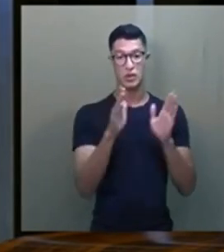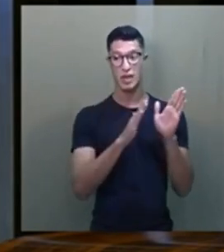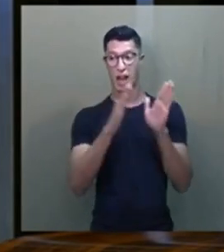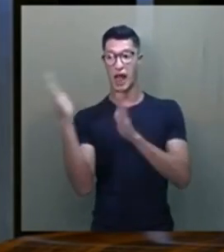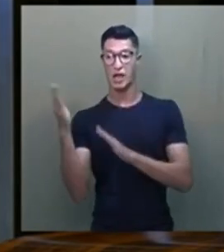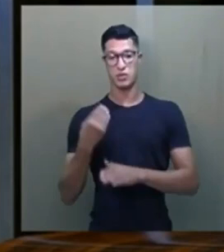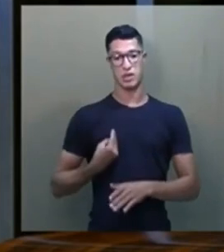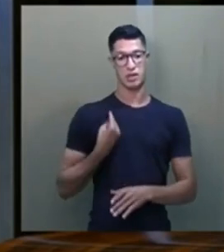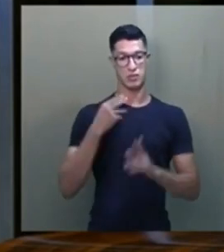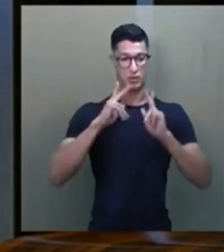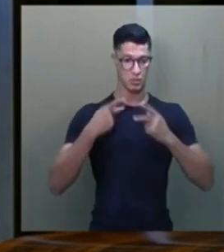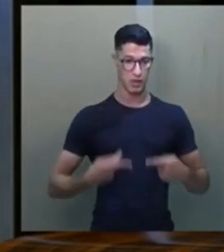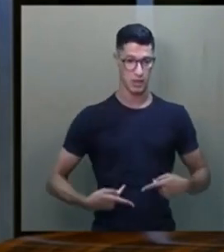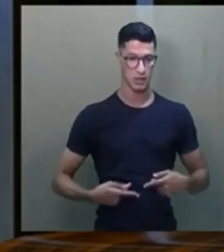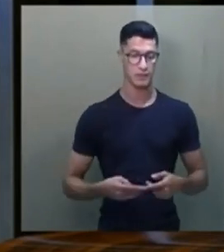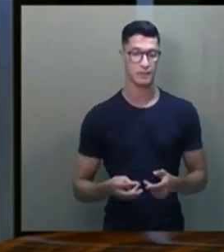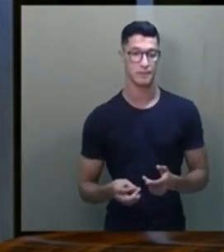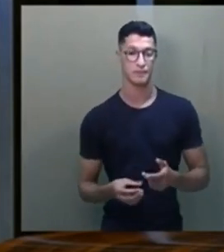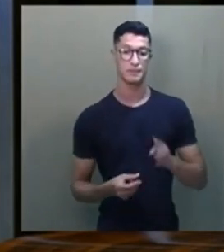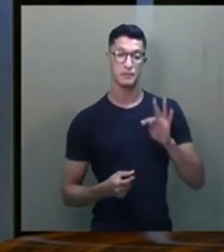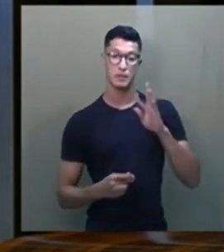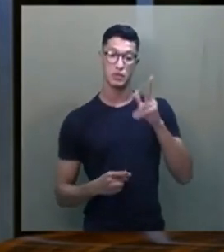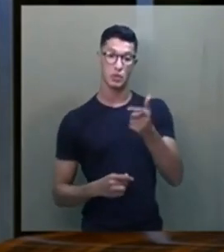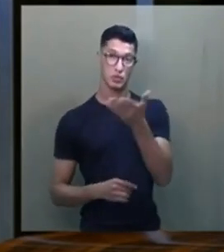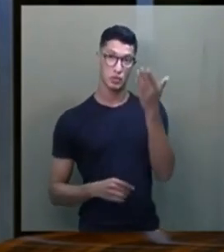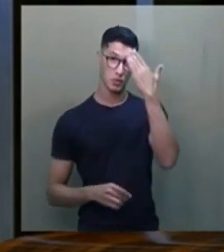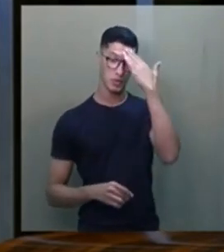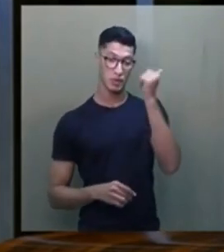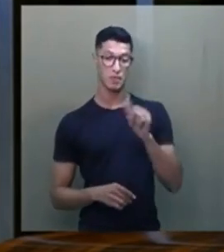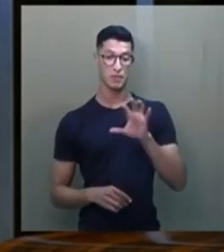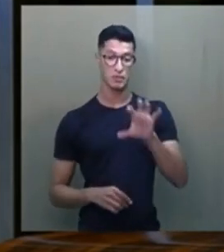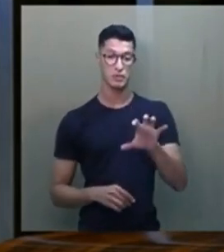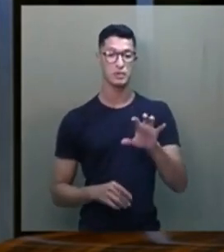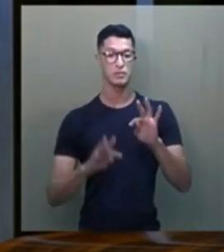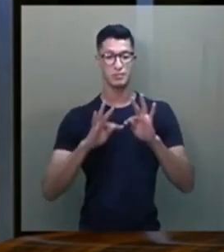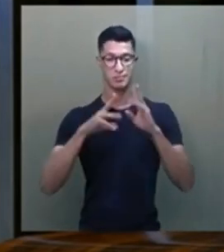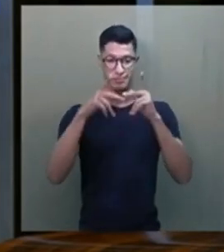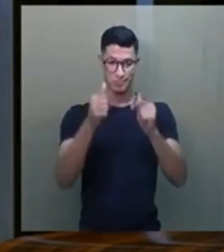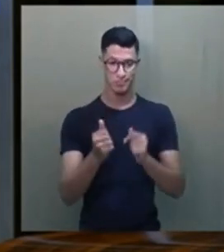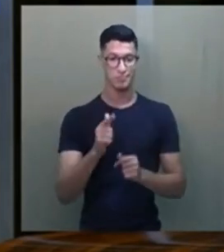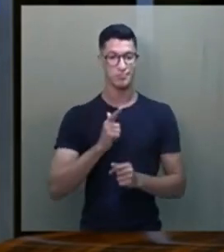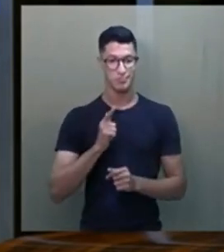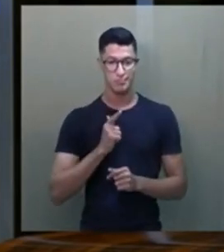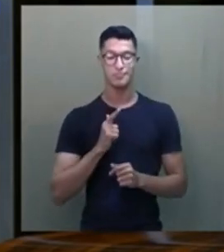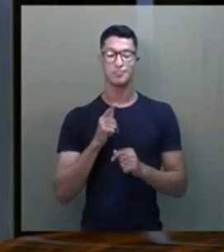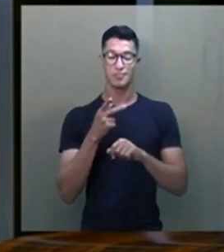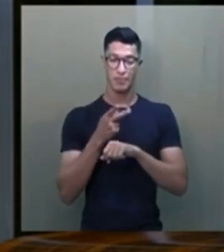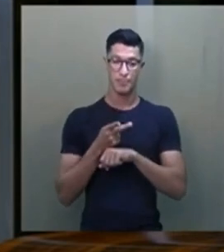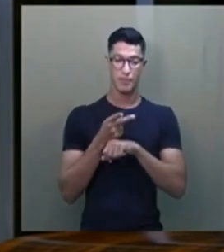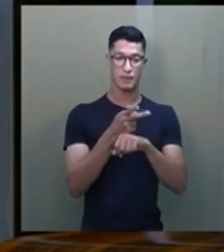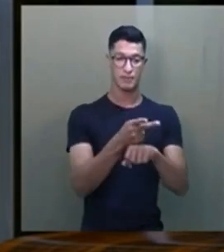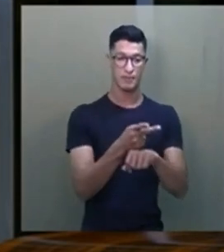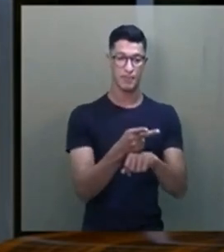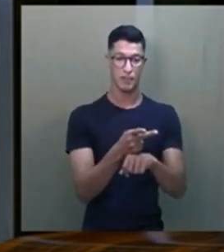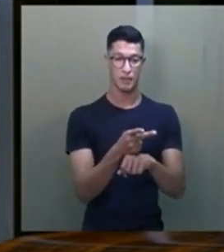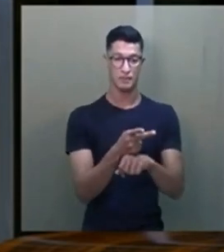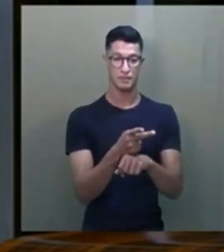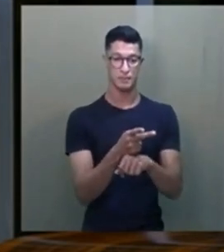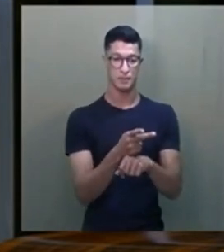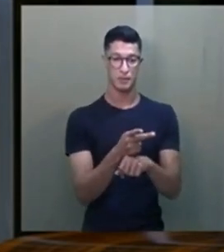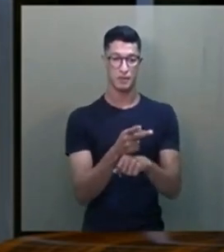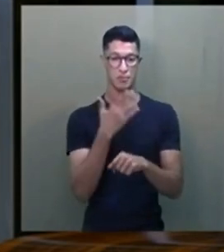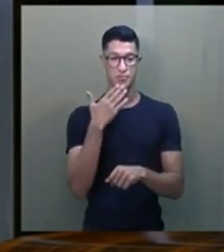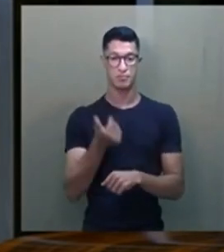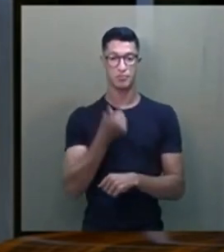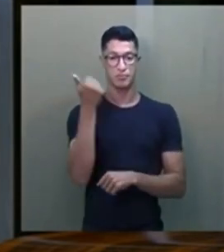da vida humana. todos sabemos disso e todos estamos procurando os